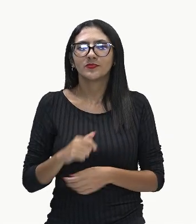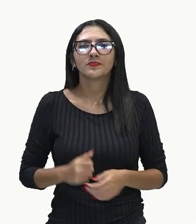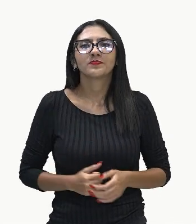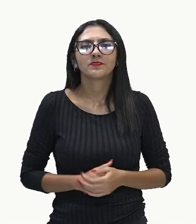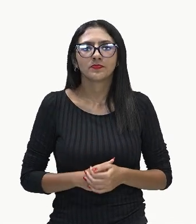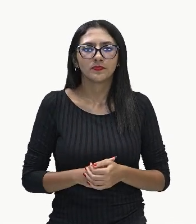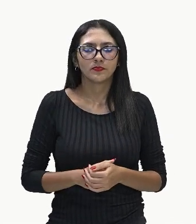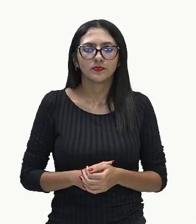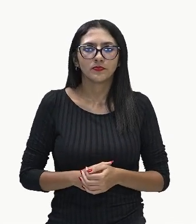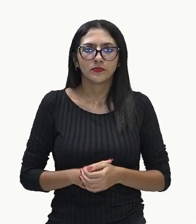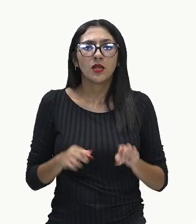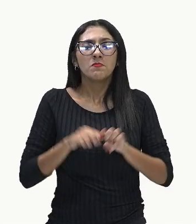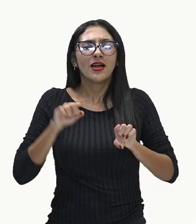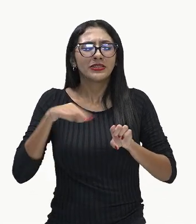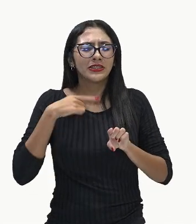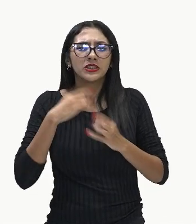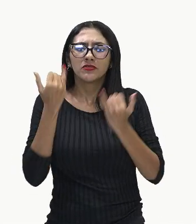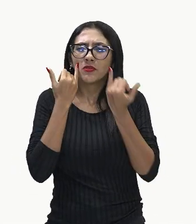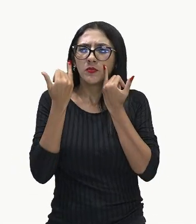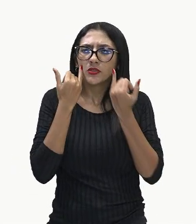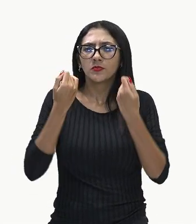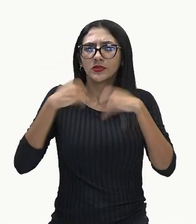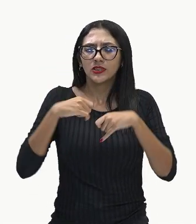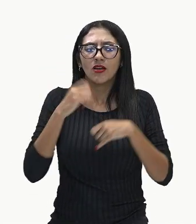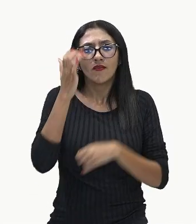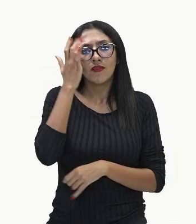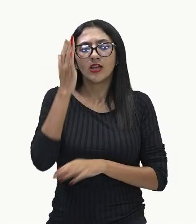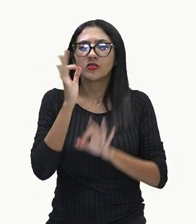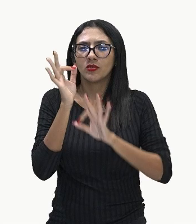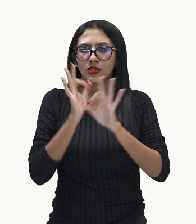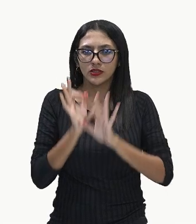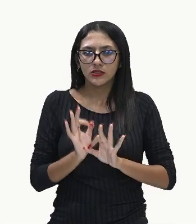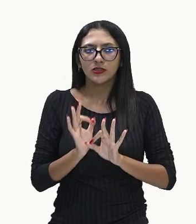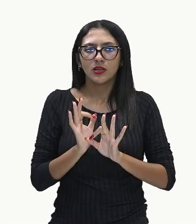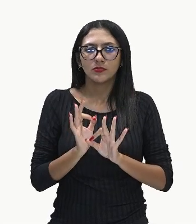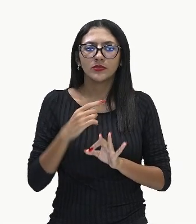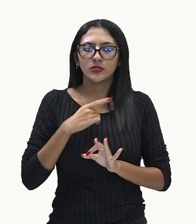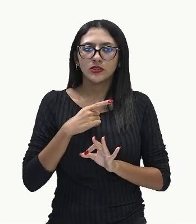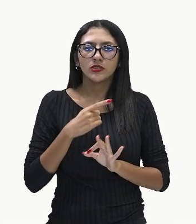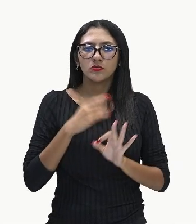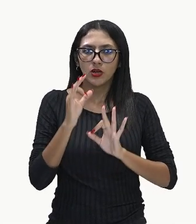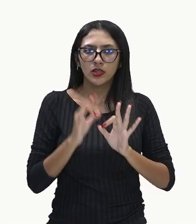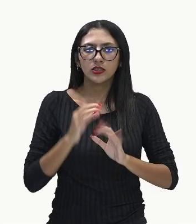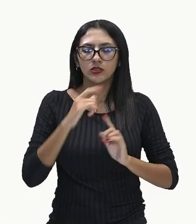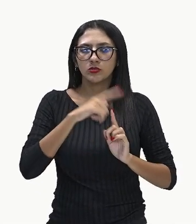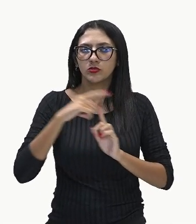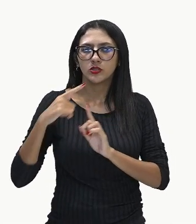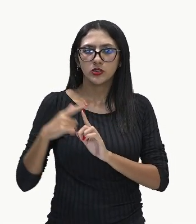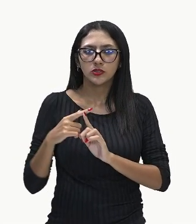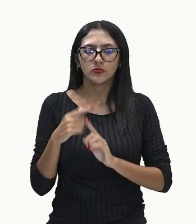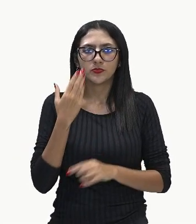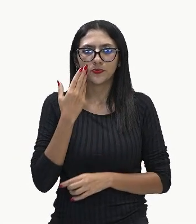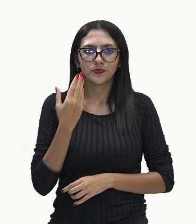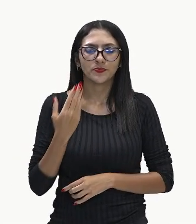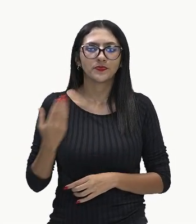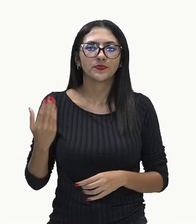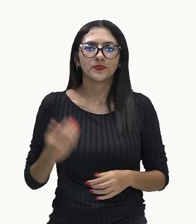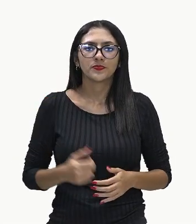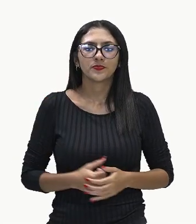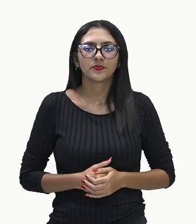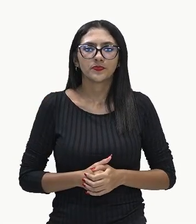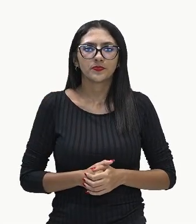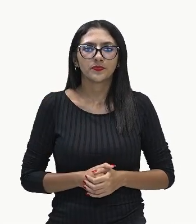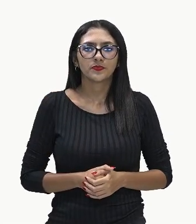foi construído um gráfico de barras horizontais. Veja, olha aí, estamos vendo aqui a